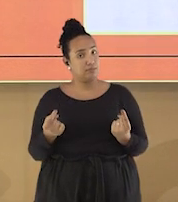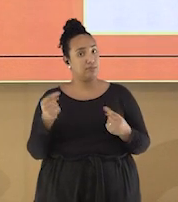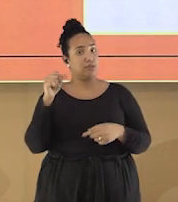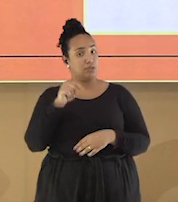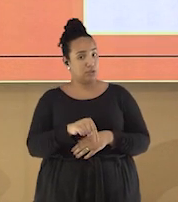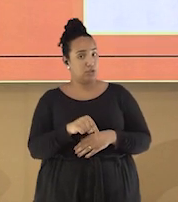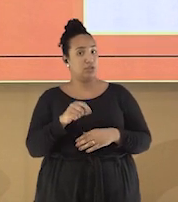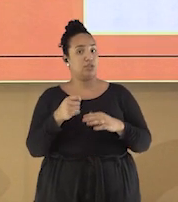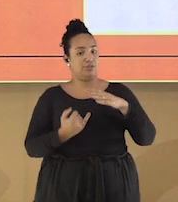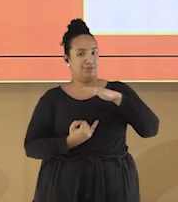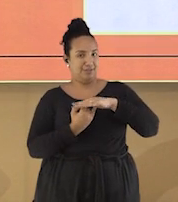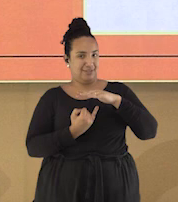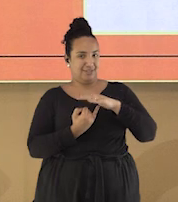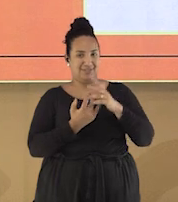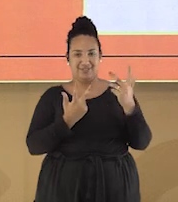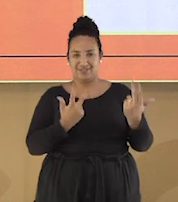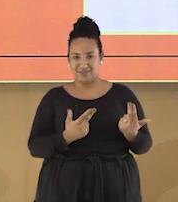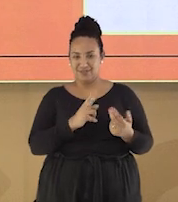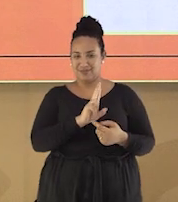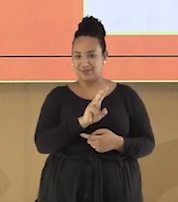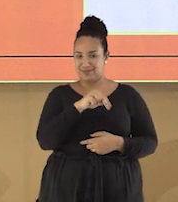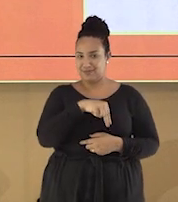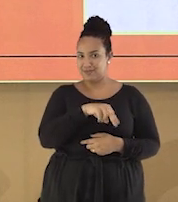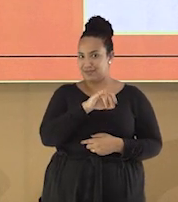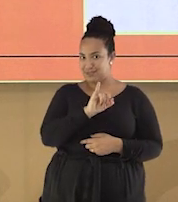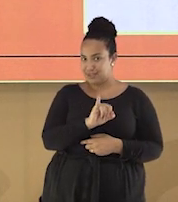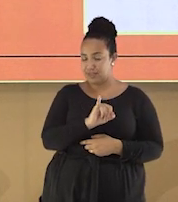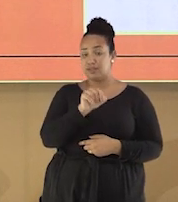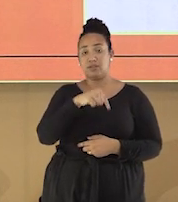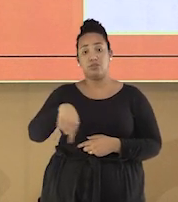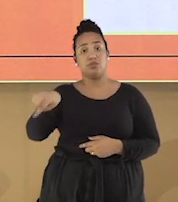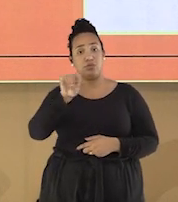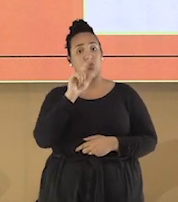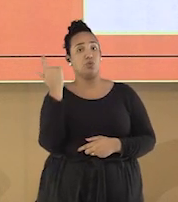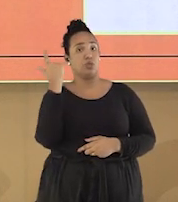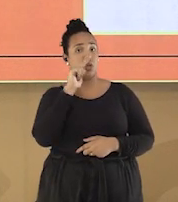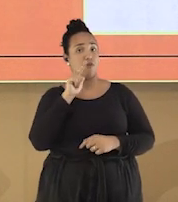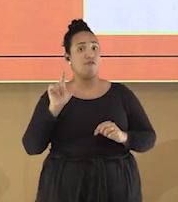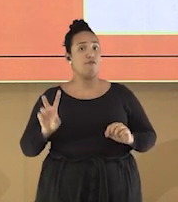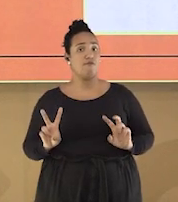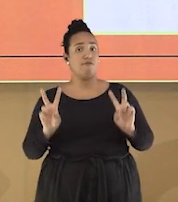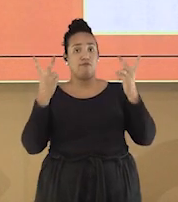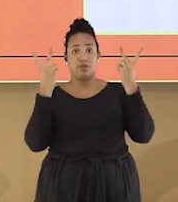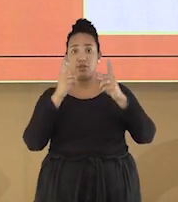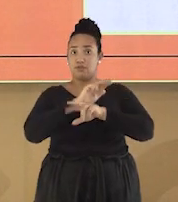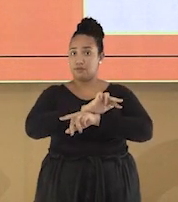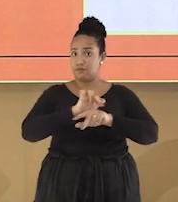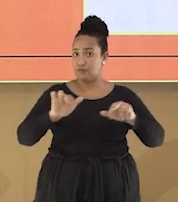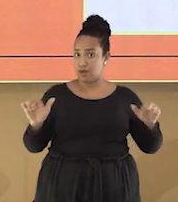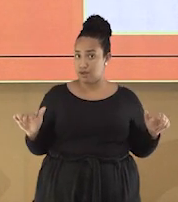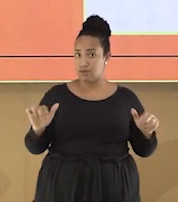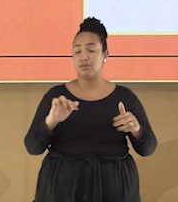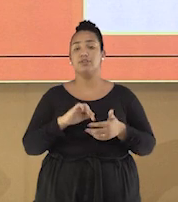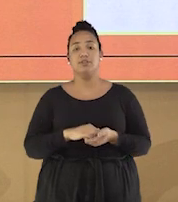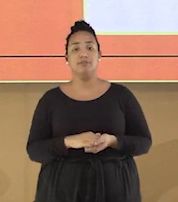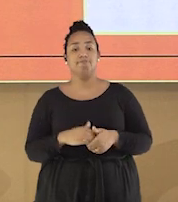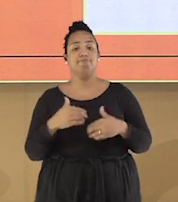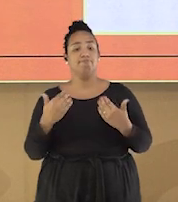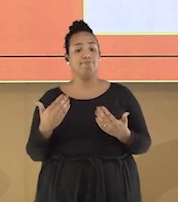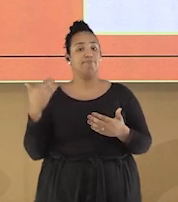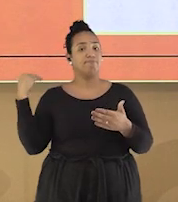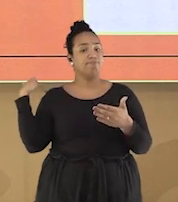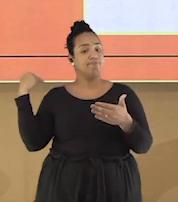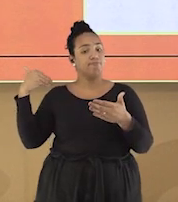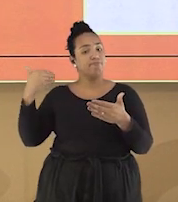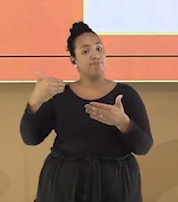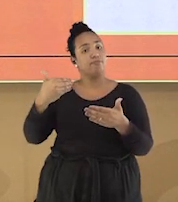graças à luta de entidades como a UNE, tivemos e ainda teremos importantes vitórias. Só nos últimos anos, podemos citar